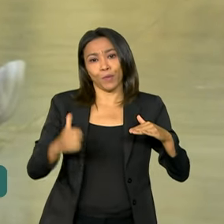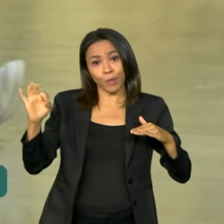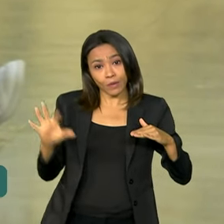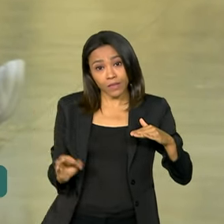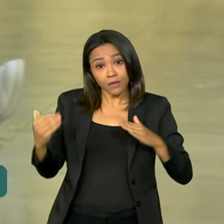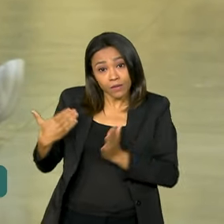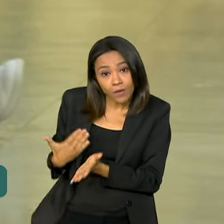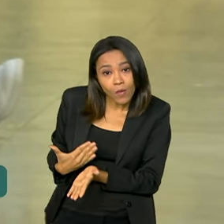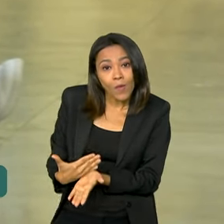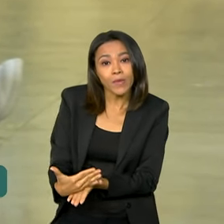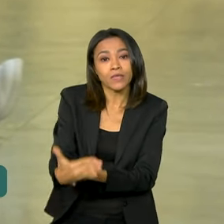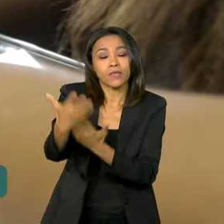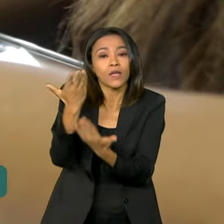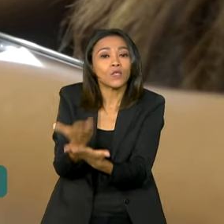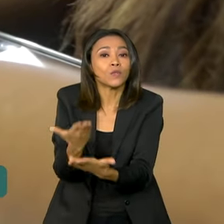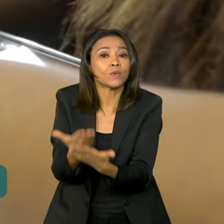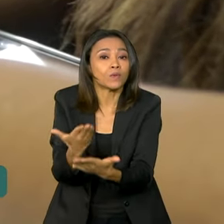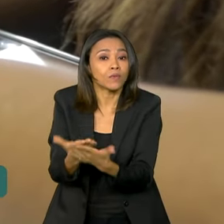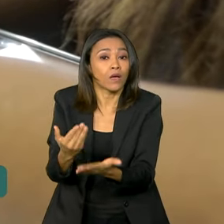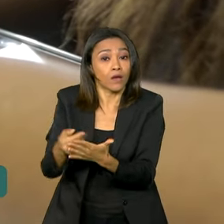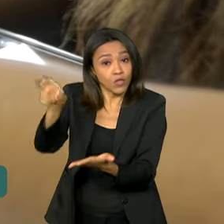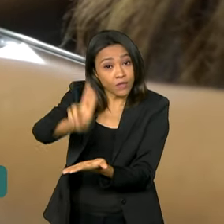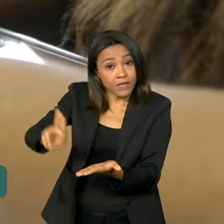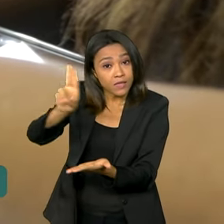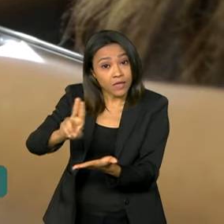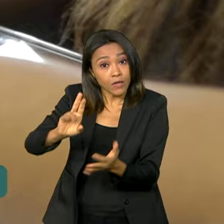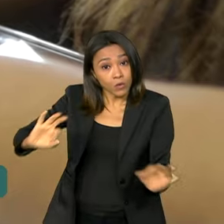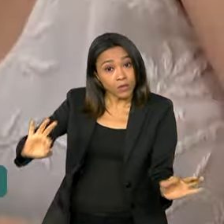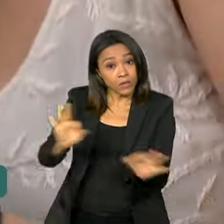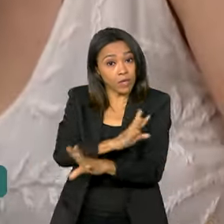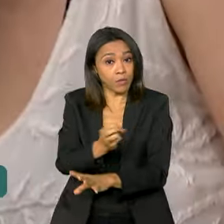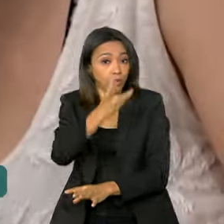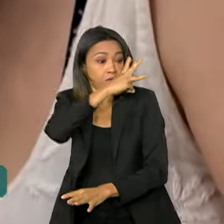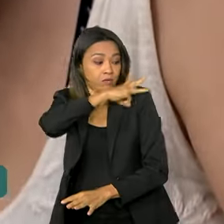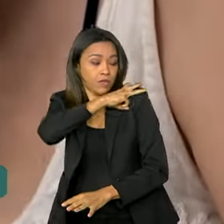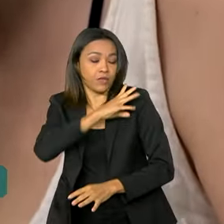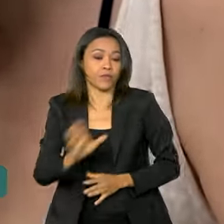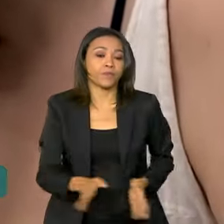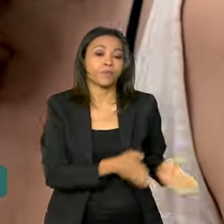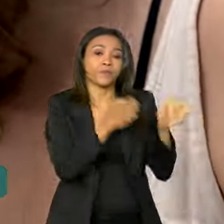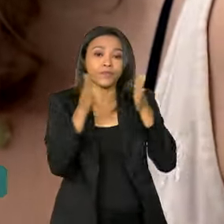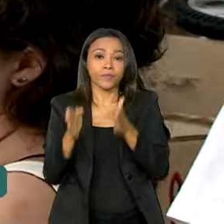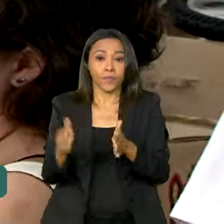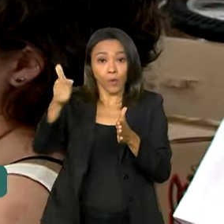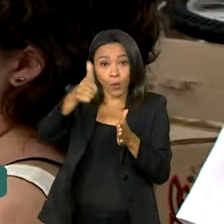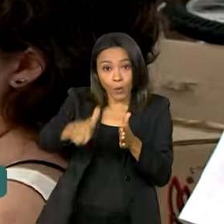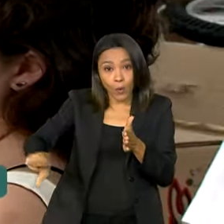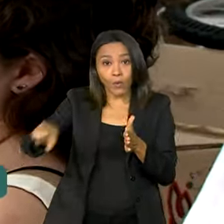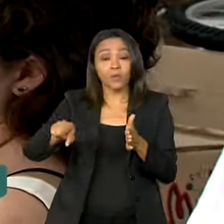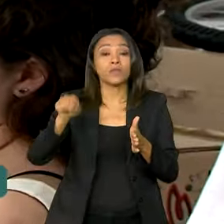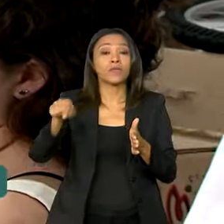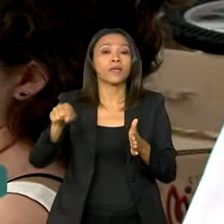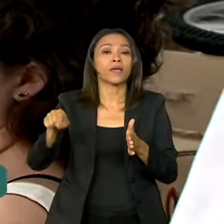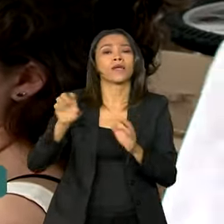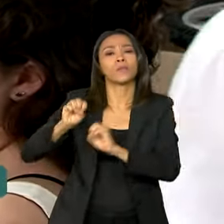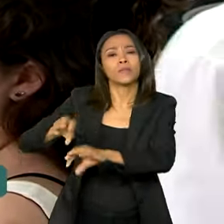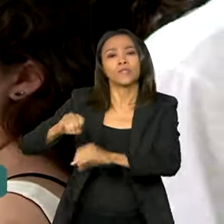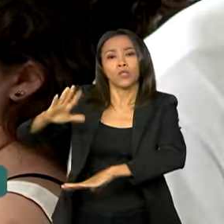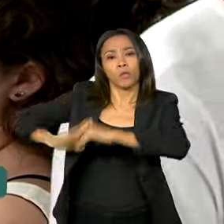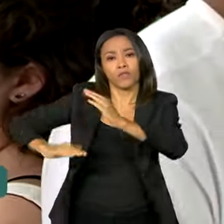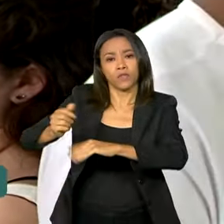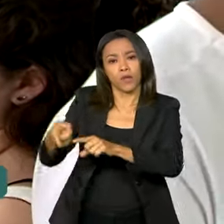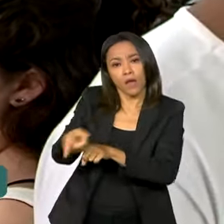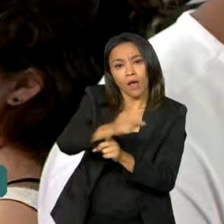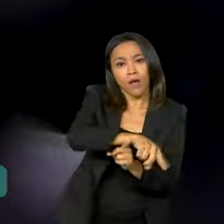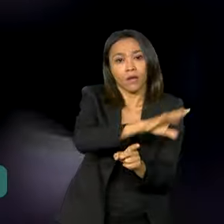começaram uma graduação logo após o ensino médio. Já entre aqueles que vieram da Educação Profissional e